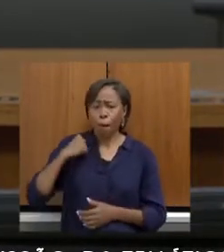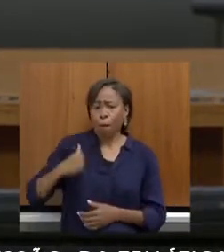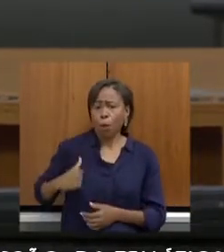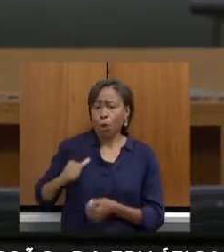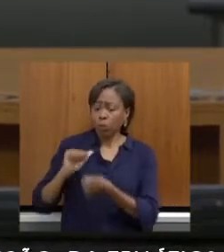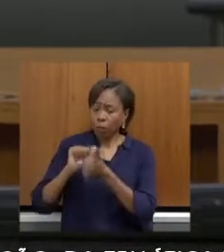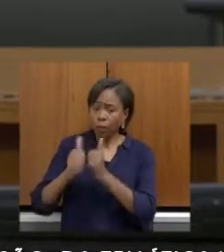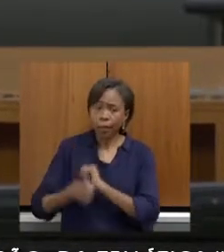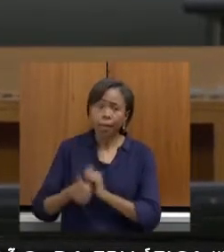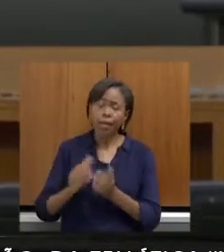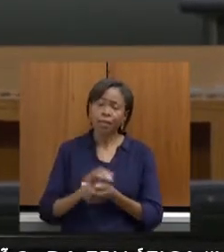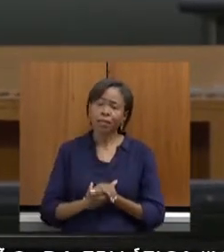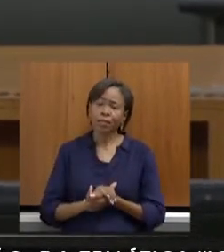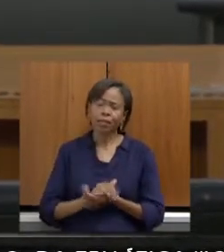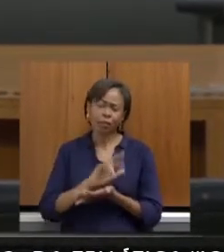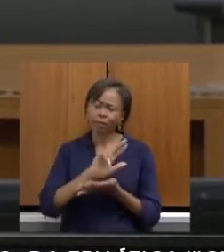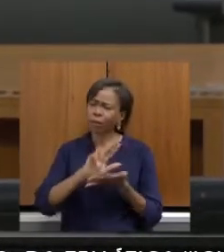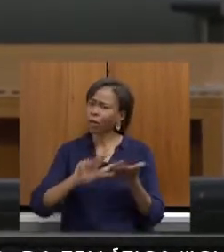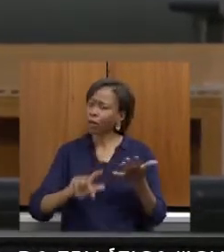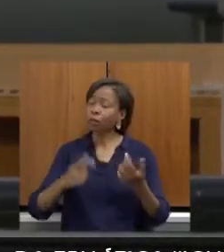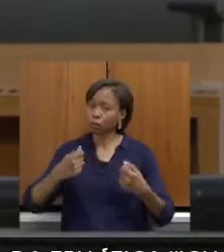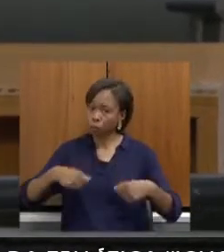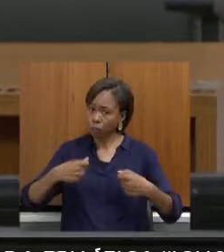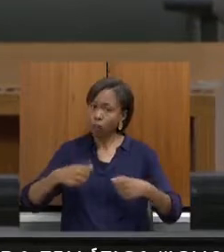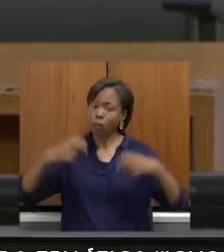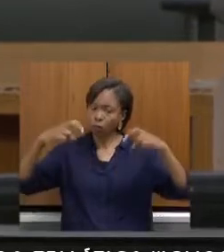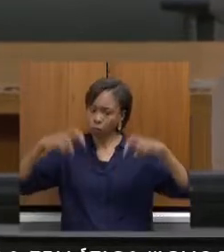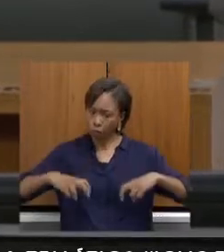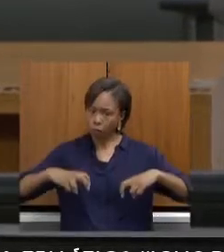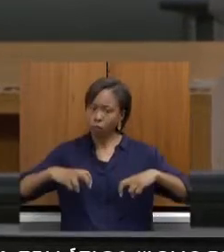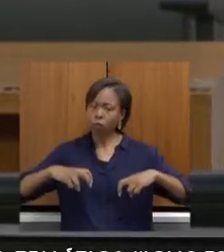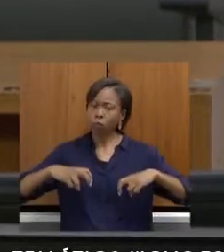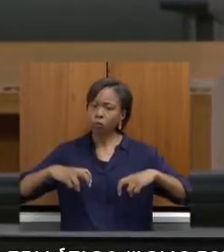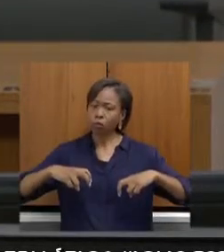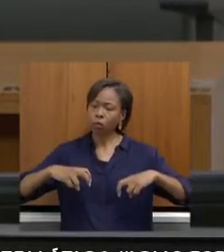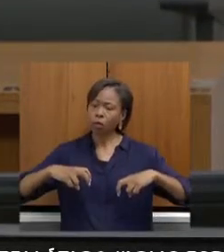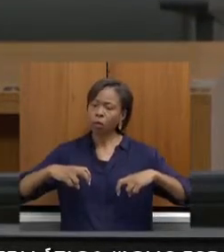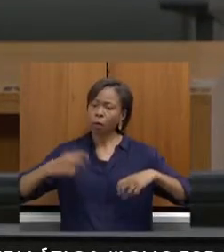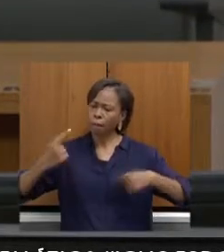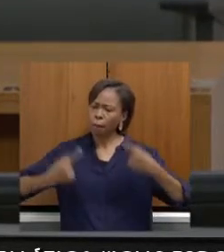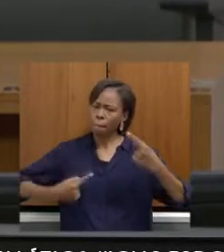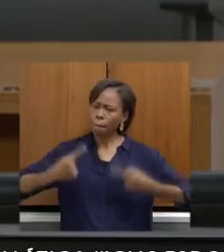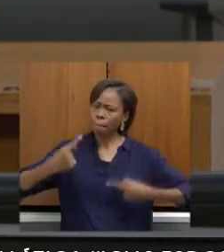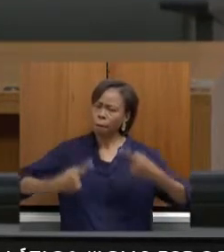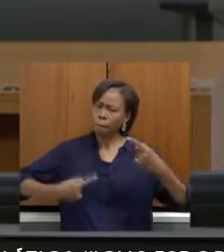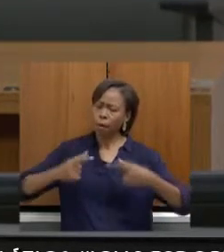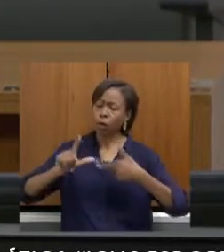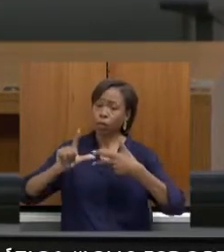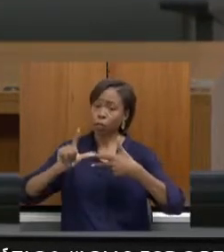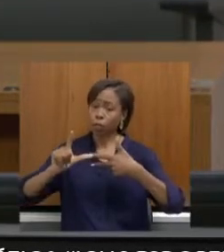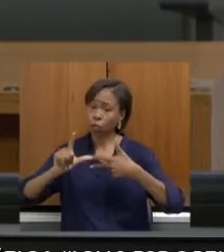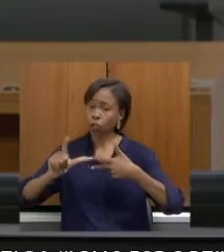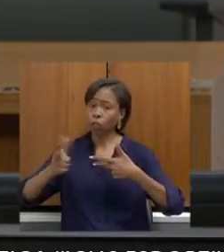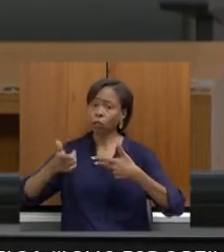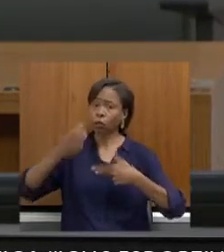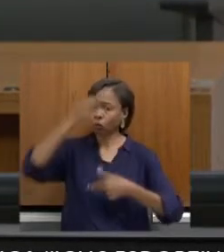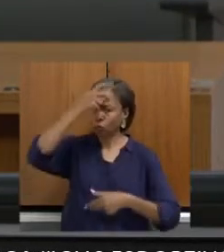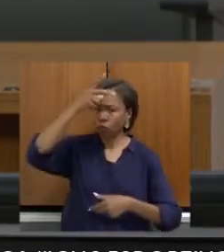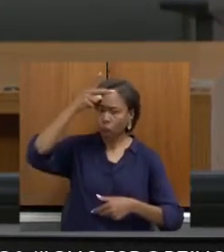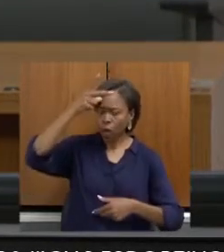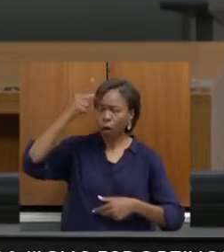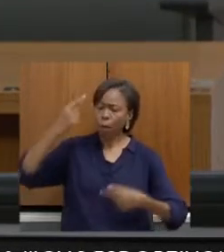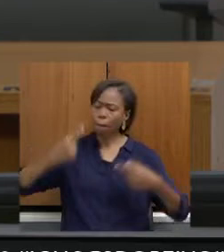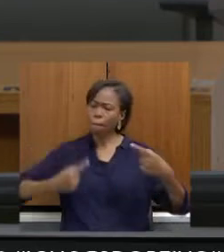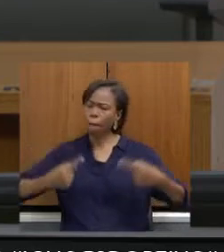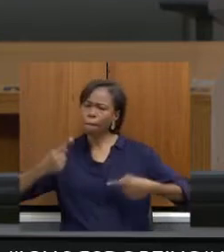disposição para sentar, conversar e ouvir o Legislativo e os gestores municipais para que a gente possa